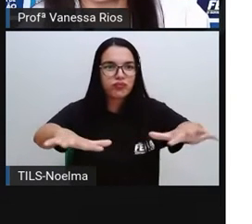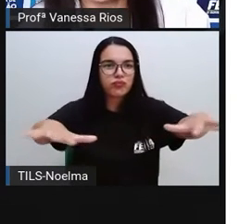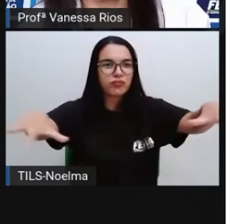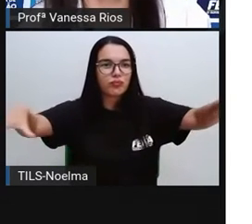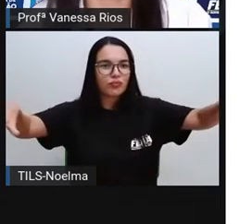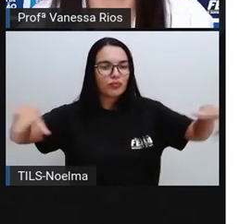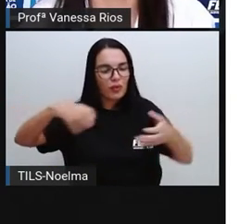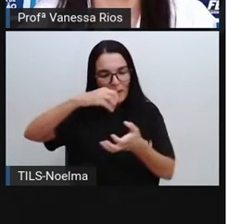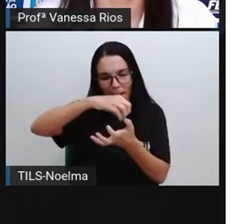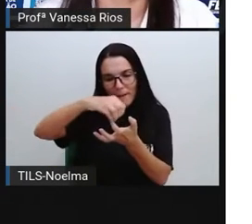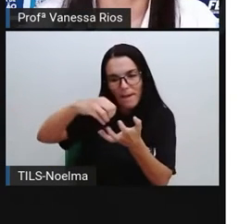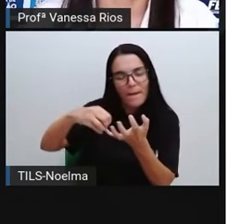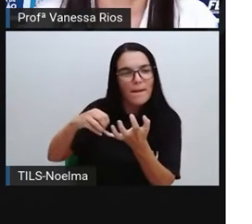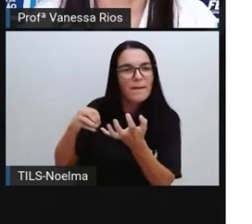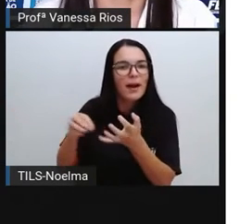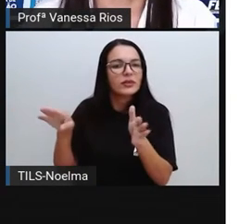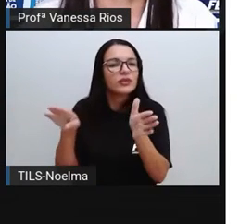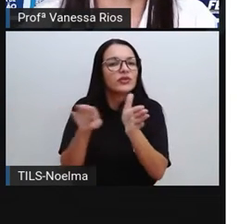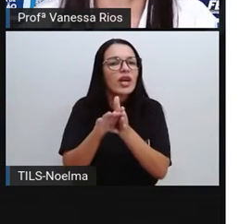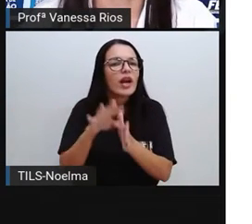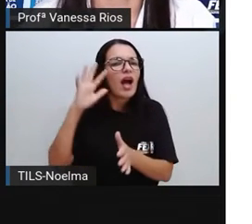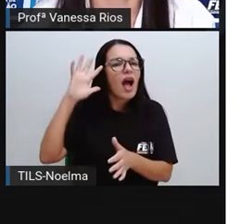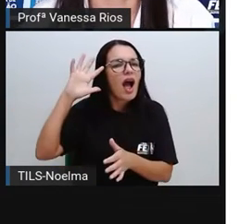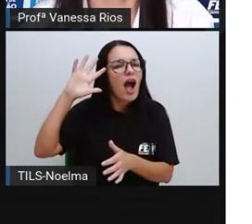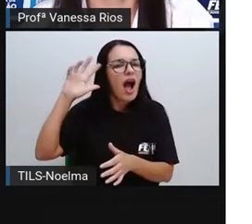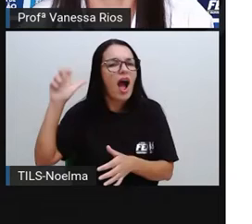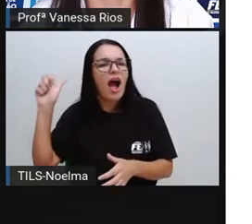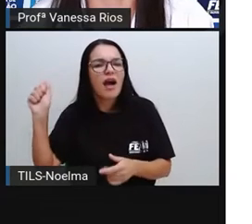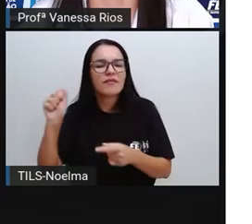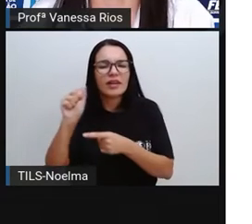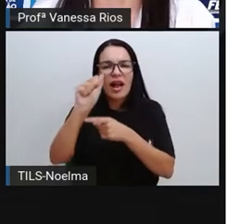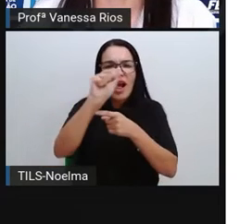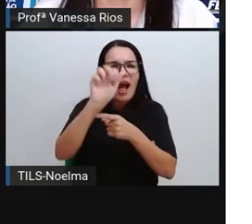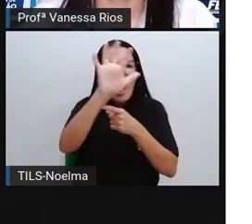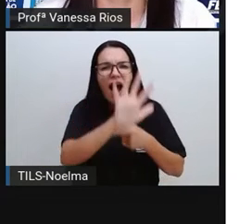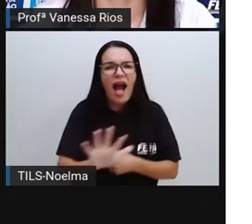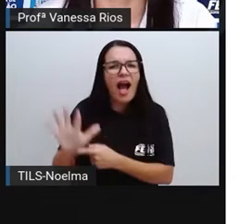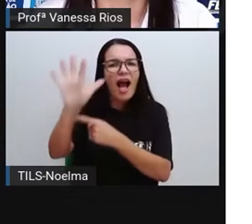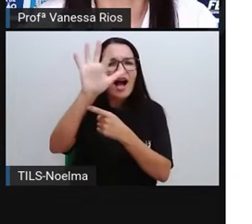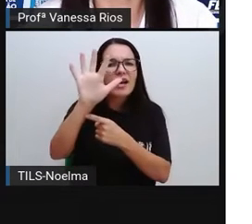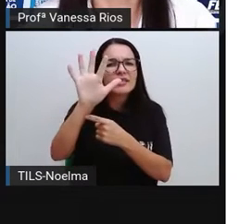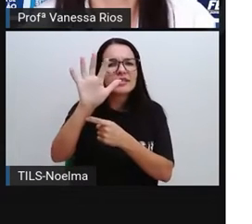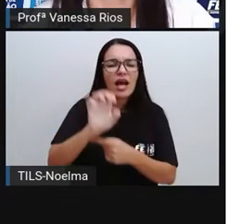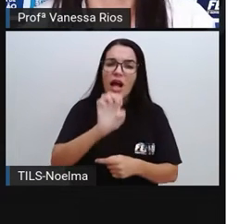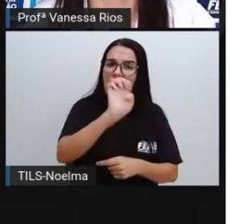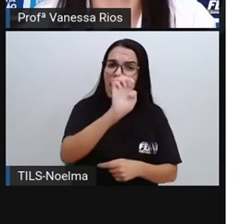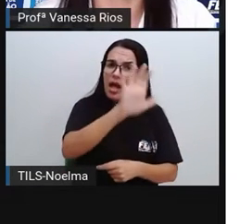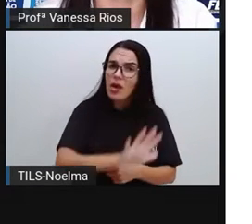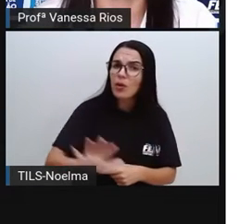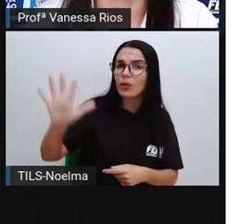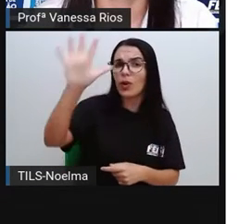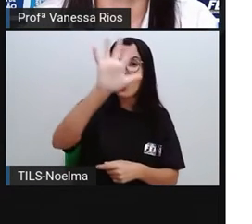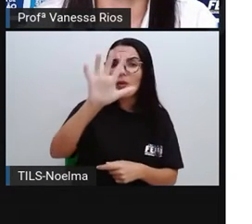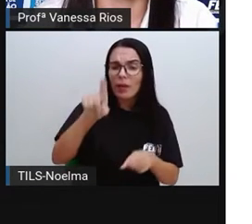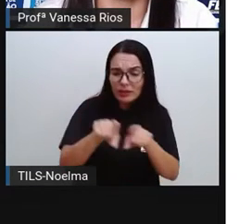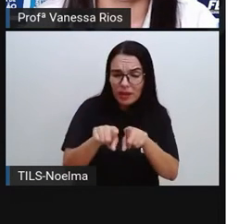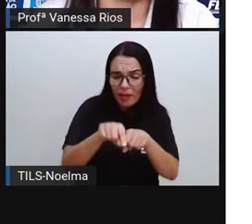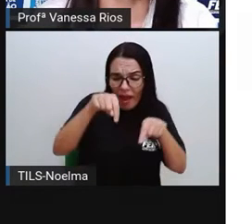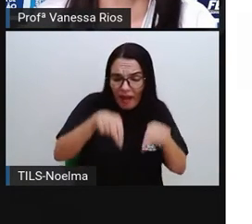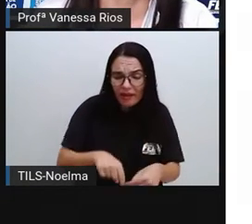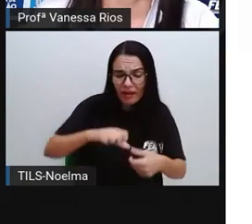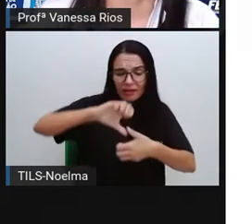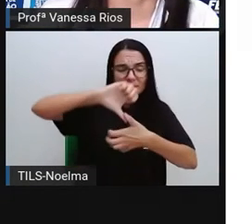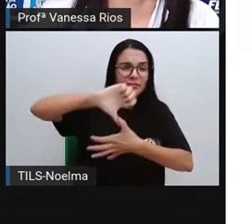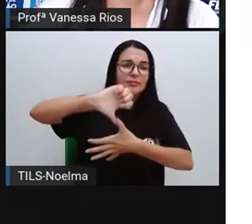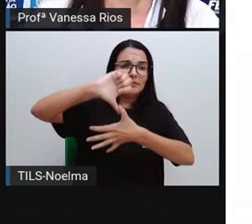continentes e chegaram aí à Ásia, à Europa e também na América do Sul, que é onde nós estamos.